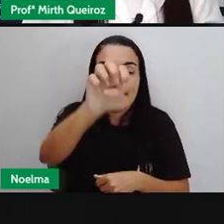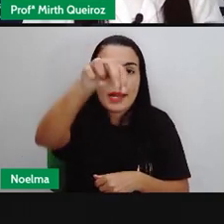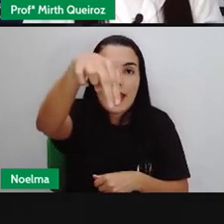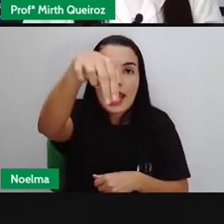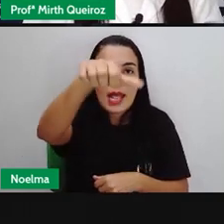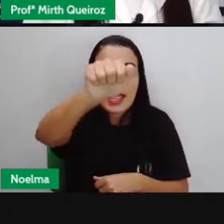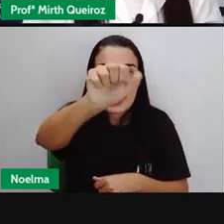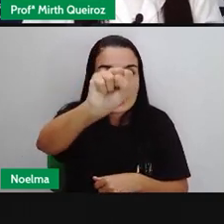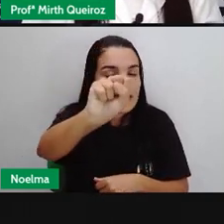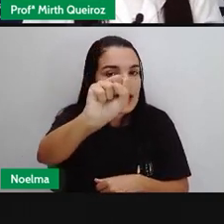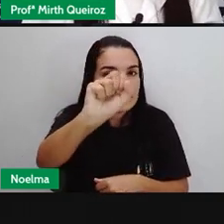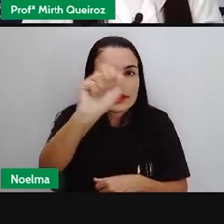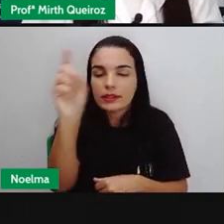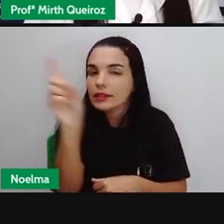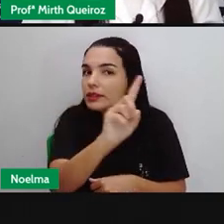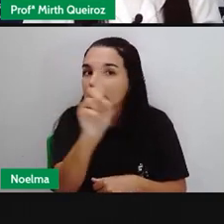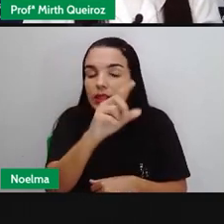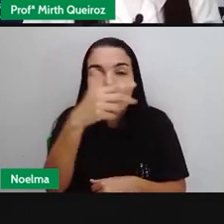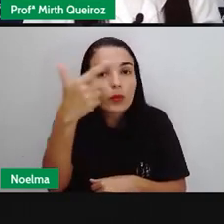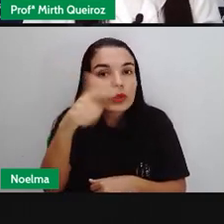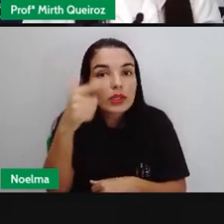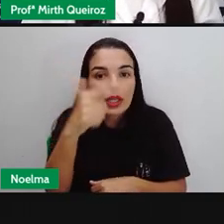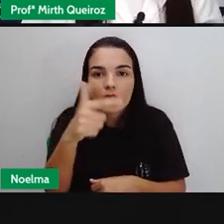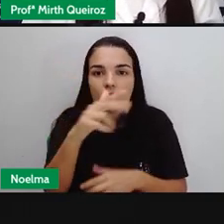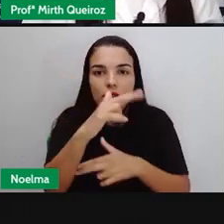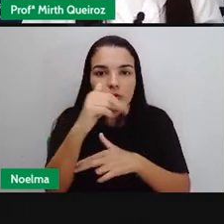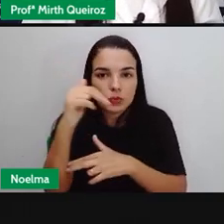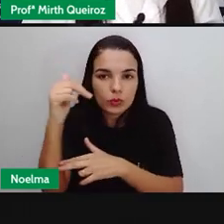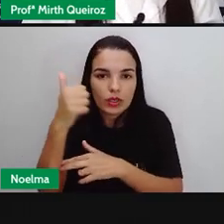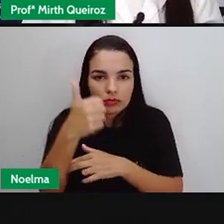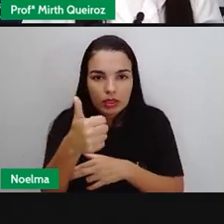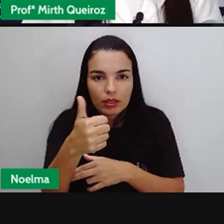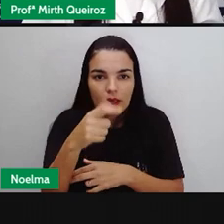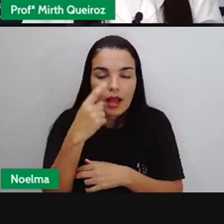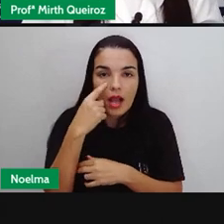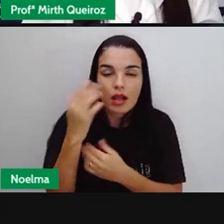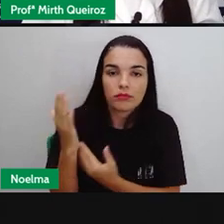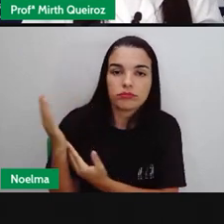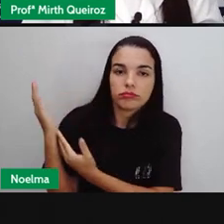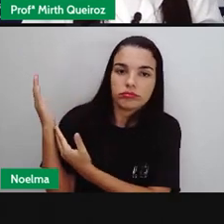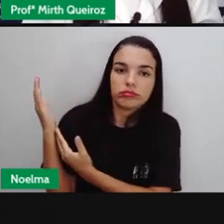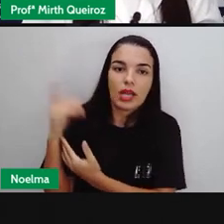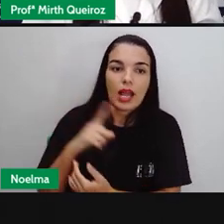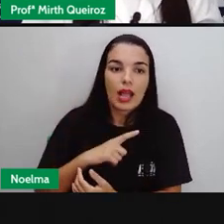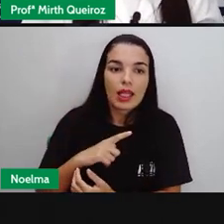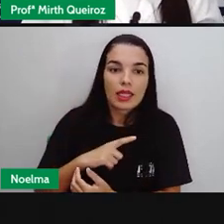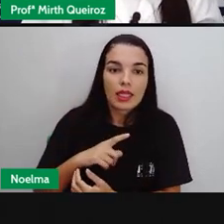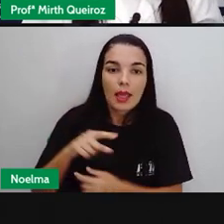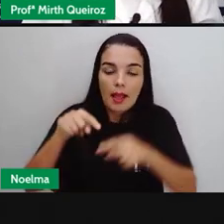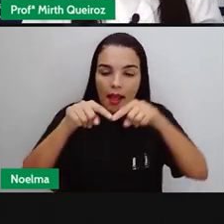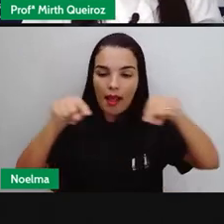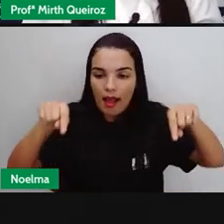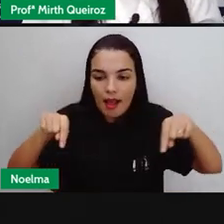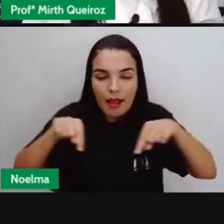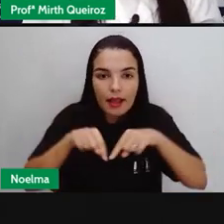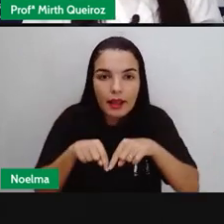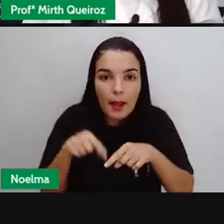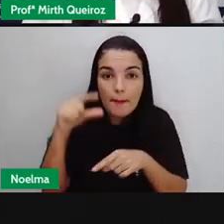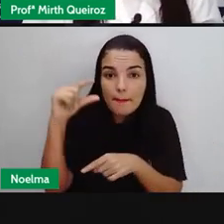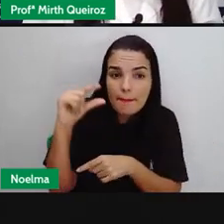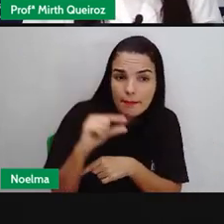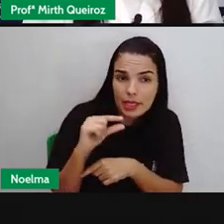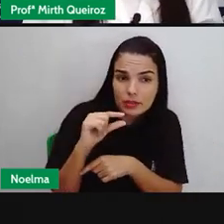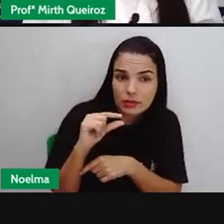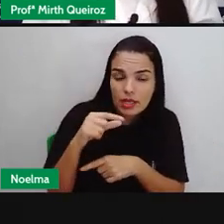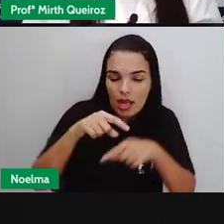vai acontecer a mesma coisa. Nós vamos utilizar menos. Igual, ela tinha menos caixas do que ele.